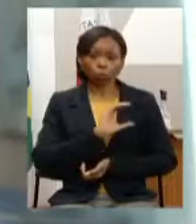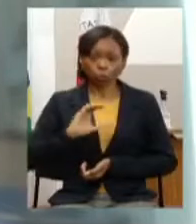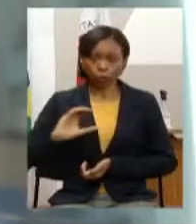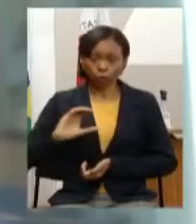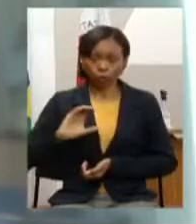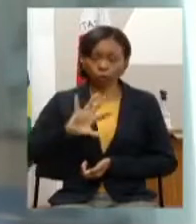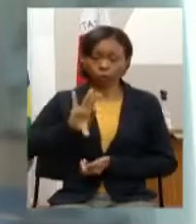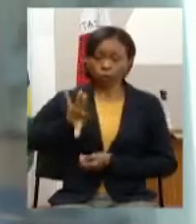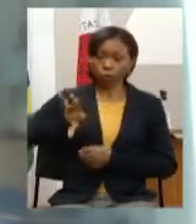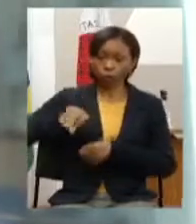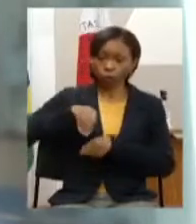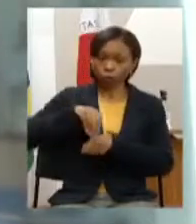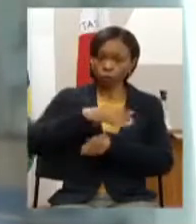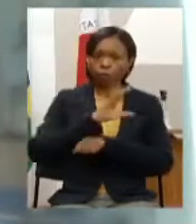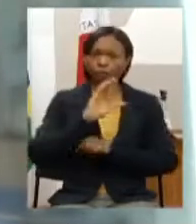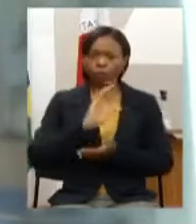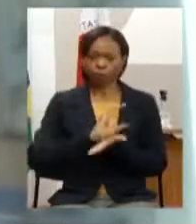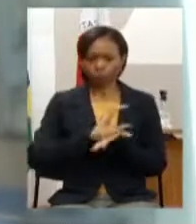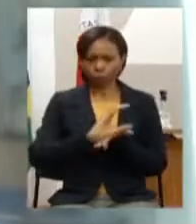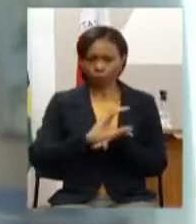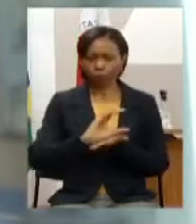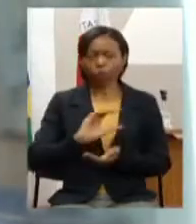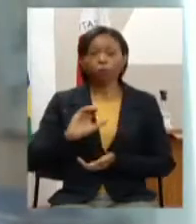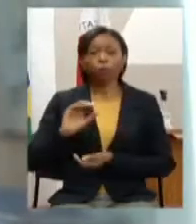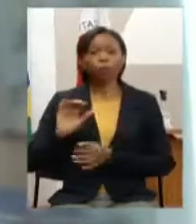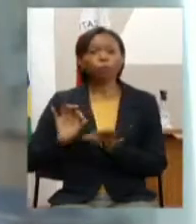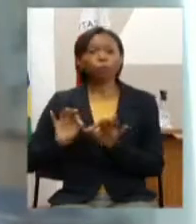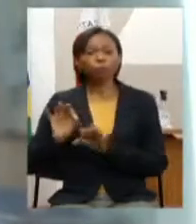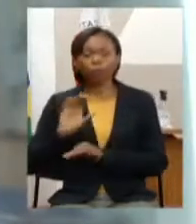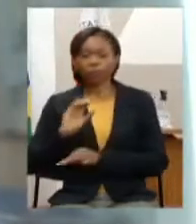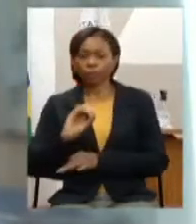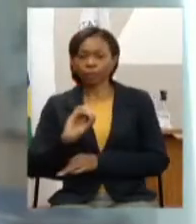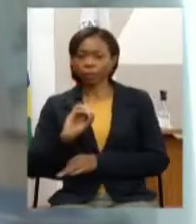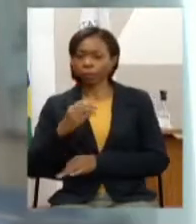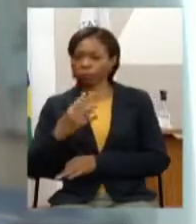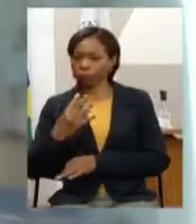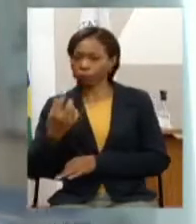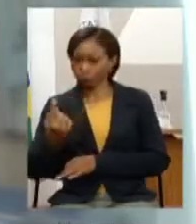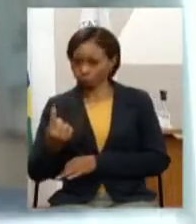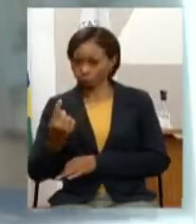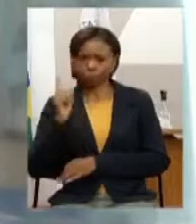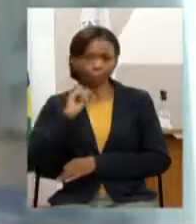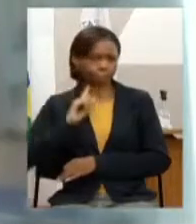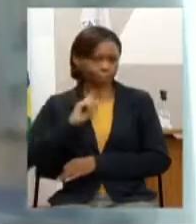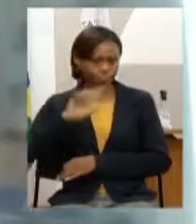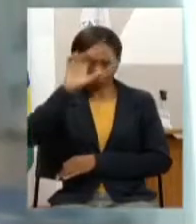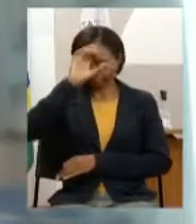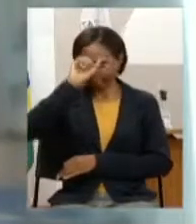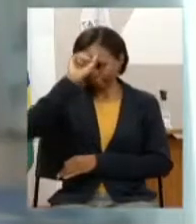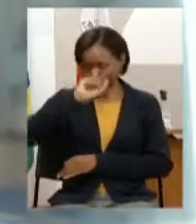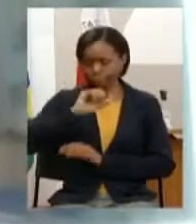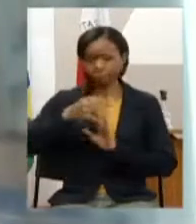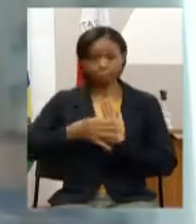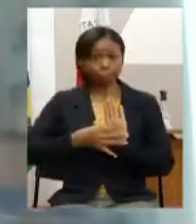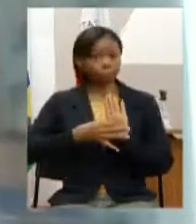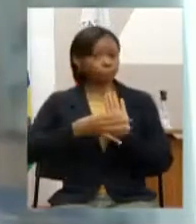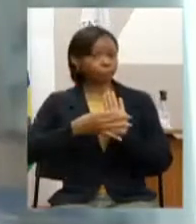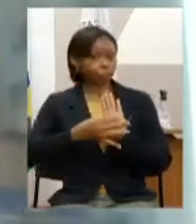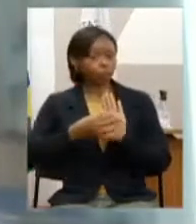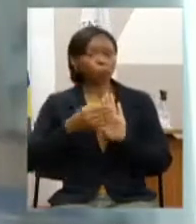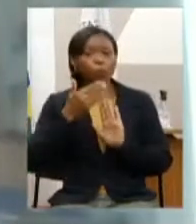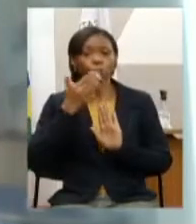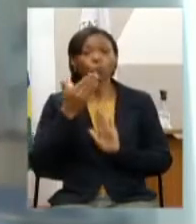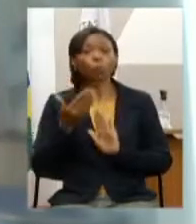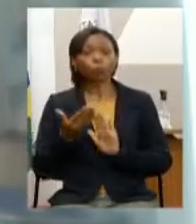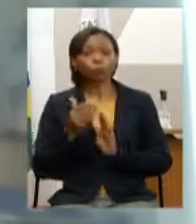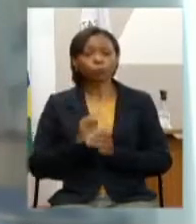recursos e o programa 041 Minas atende as sugestões apresentadas foram as seguintes